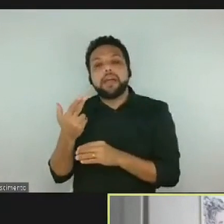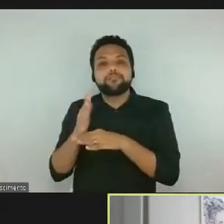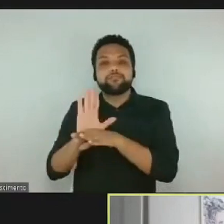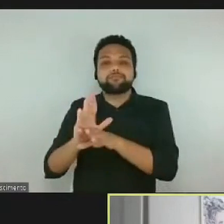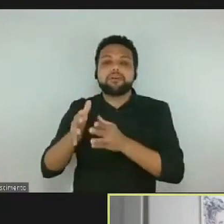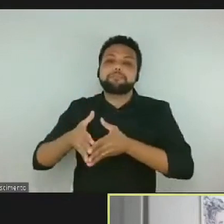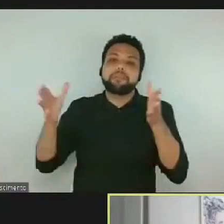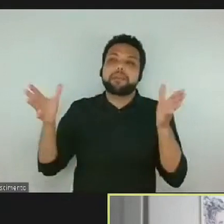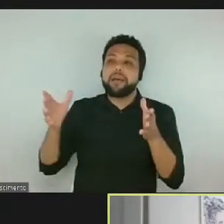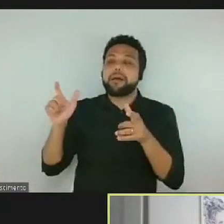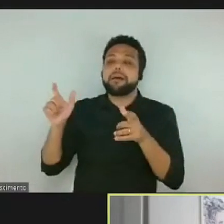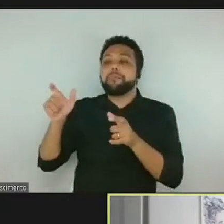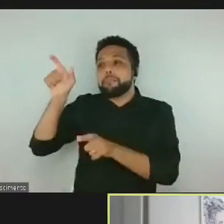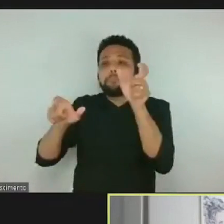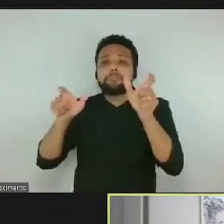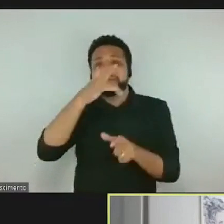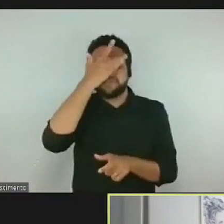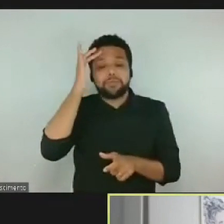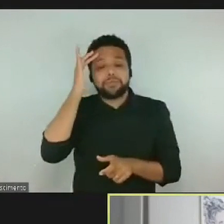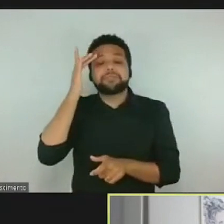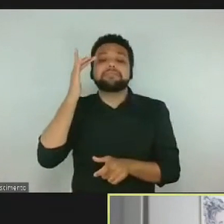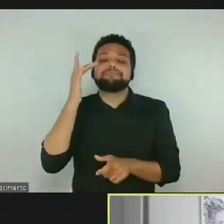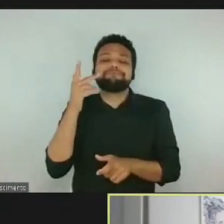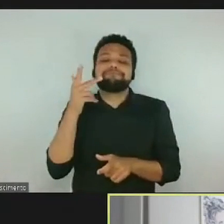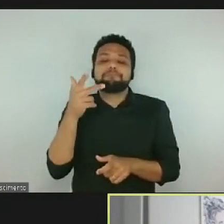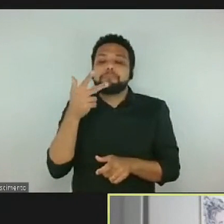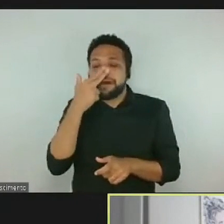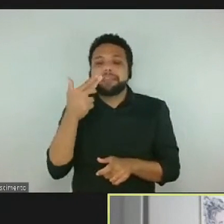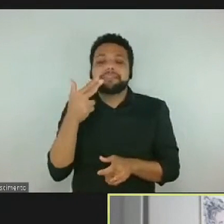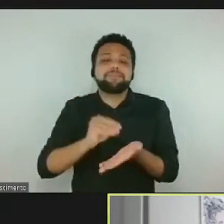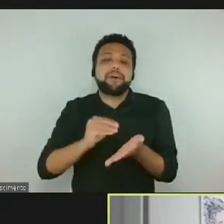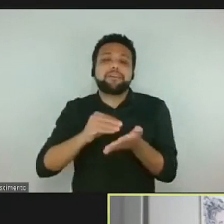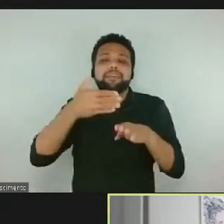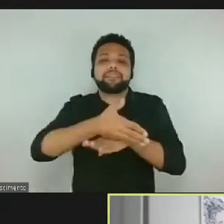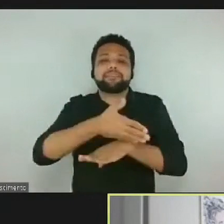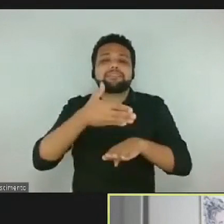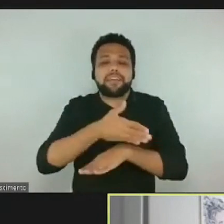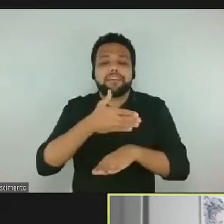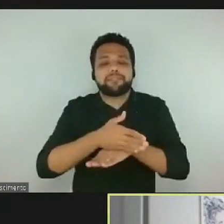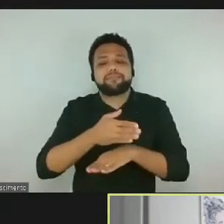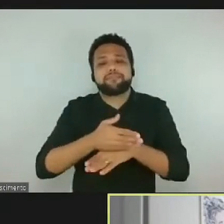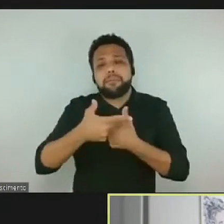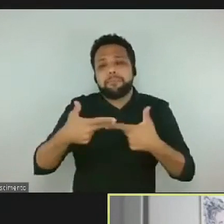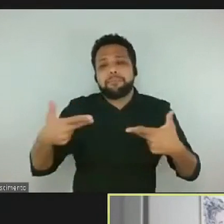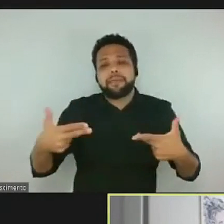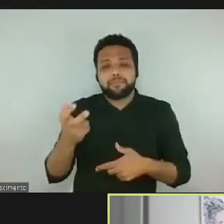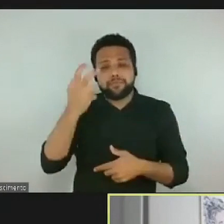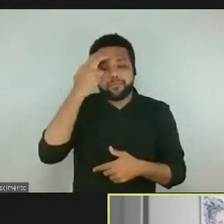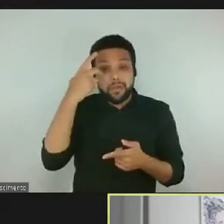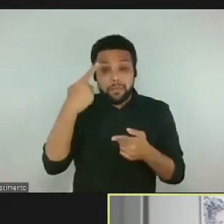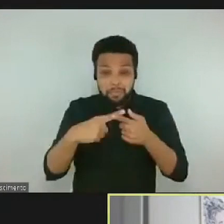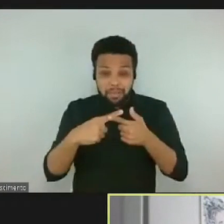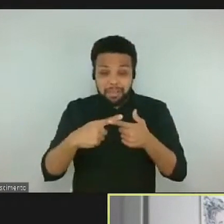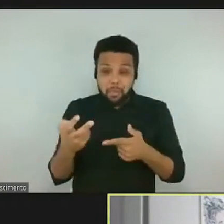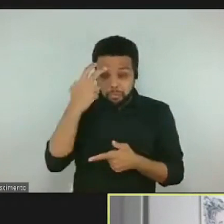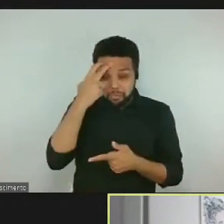vive... Os bens culturais, eles estão centralizados nas capitais, né? A gente não tem, quase